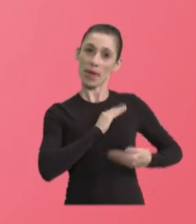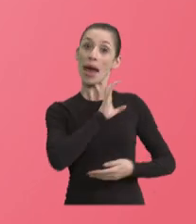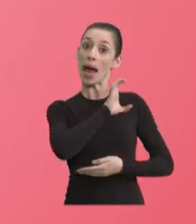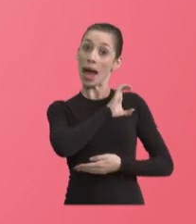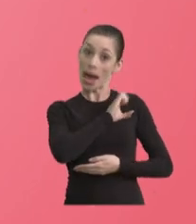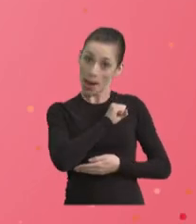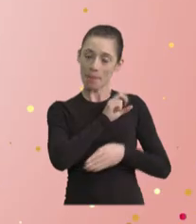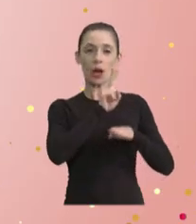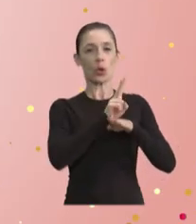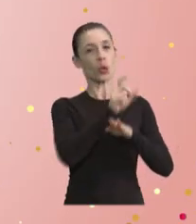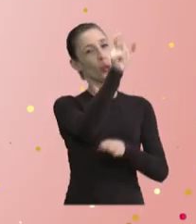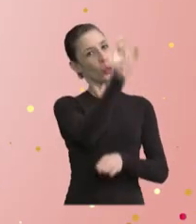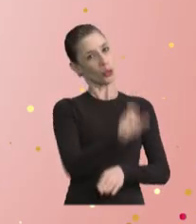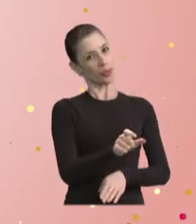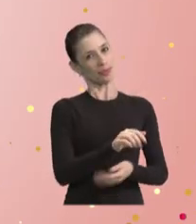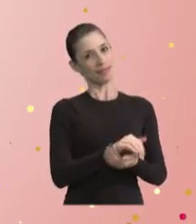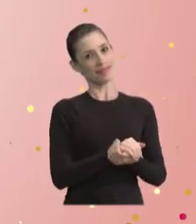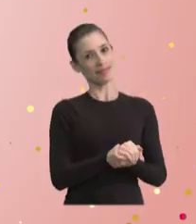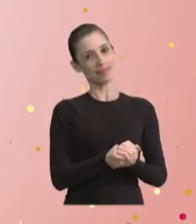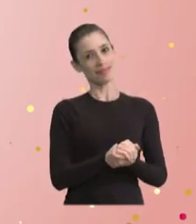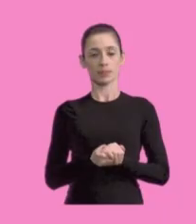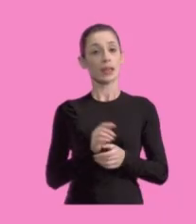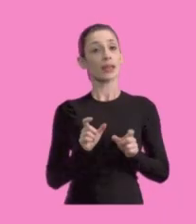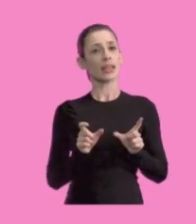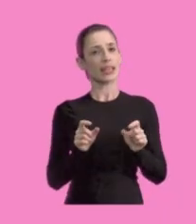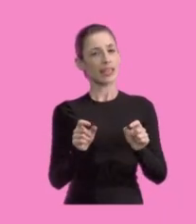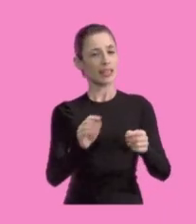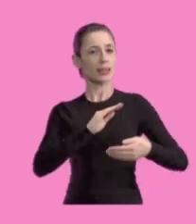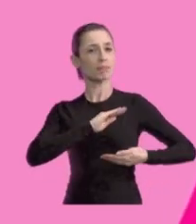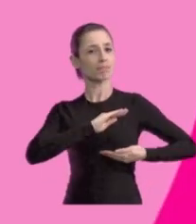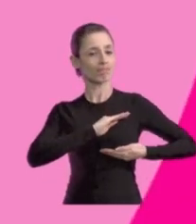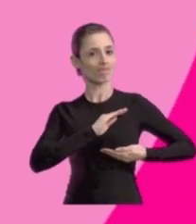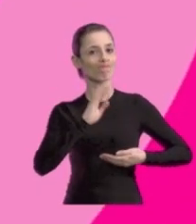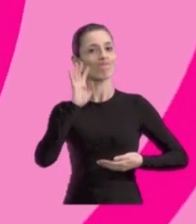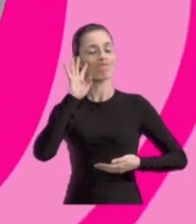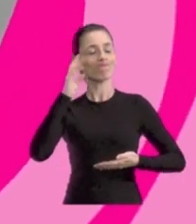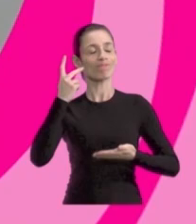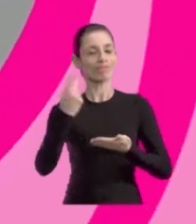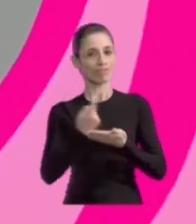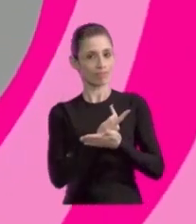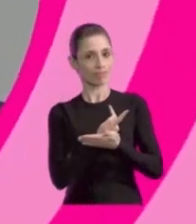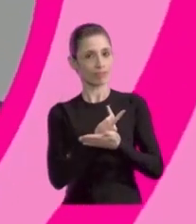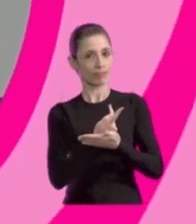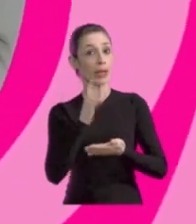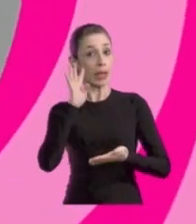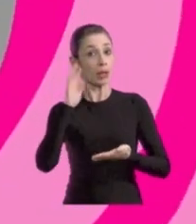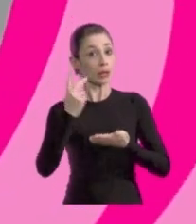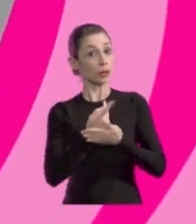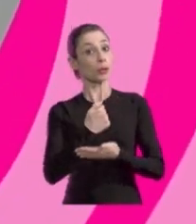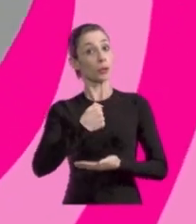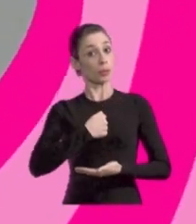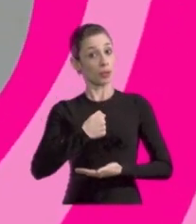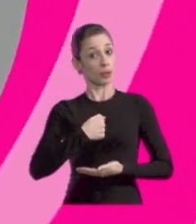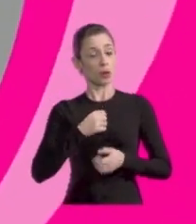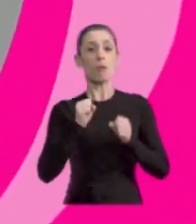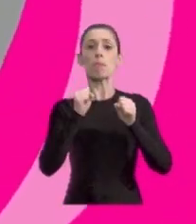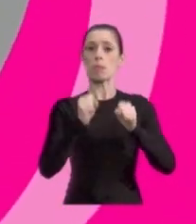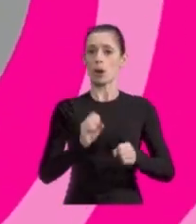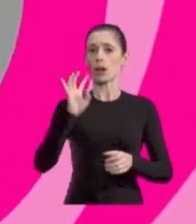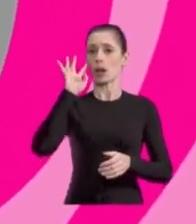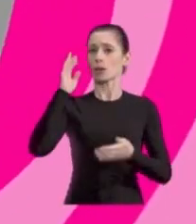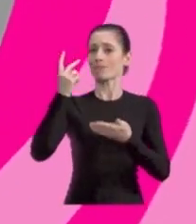mama. Quem ama, cuida. Câncer de mama acontece. Aconteceu comigo.